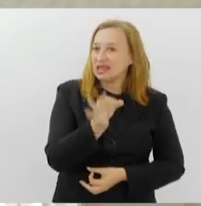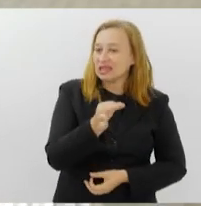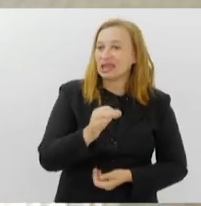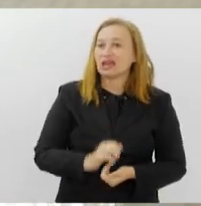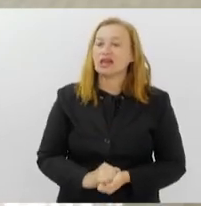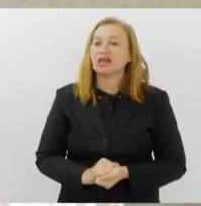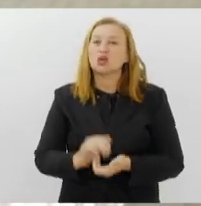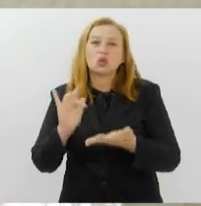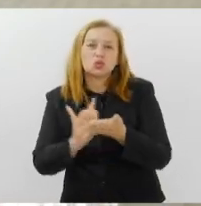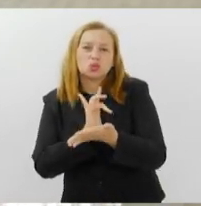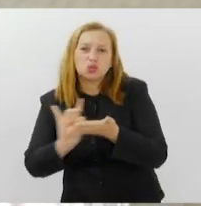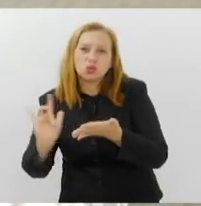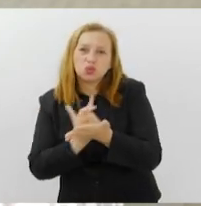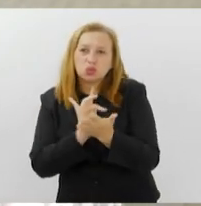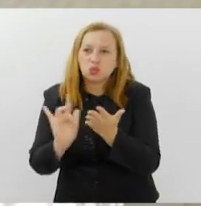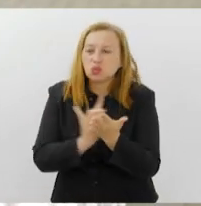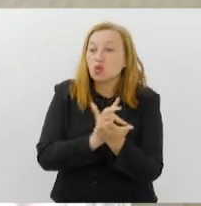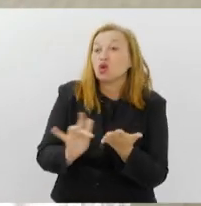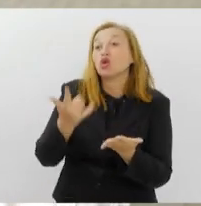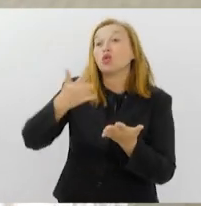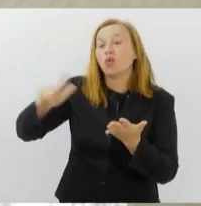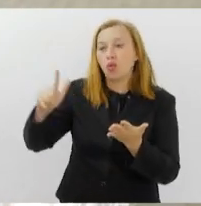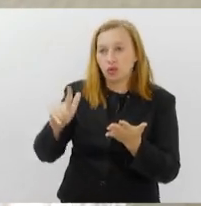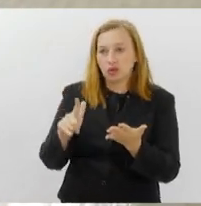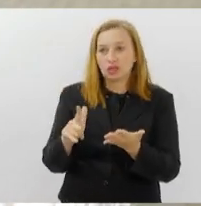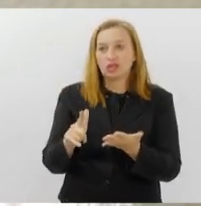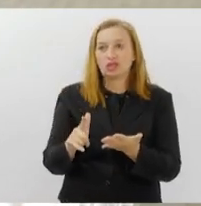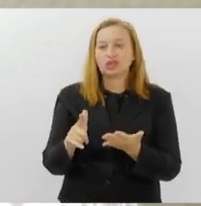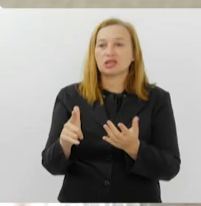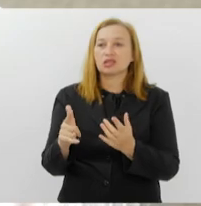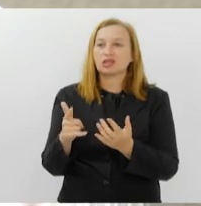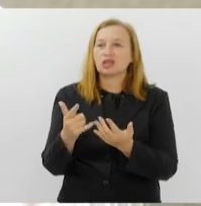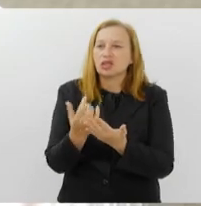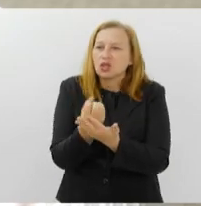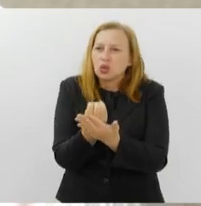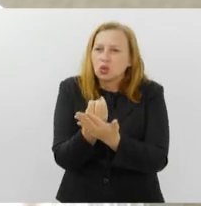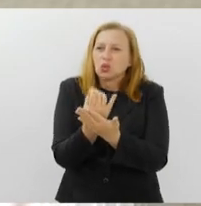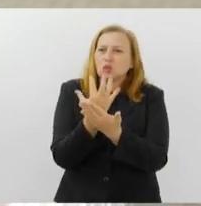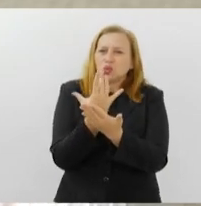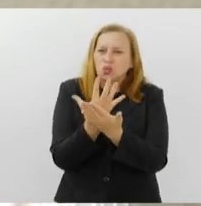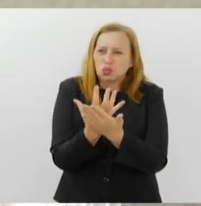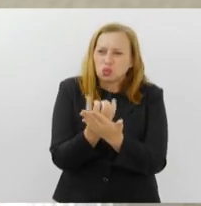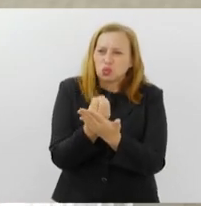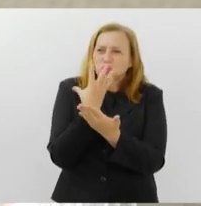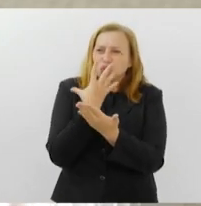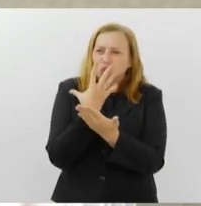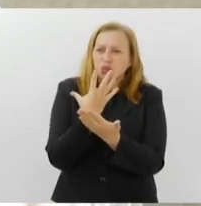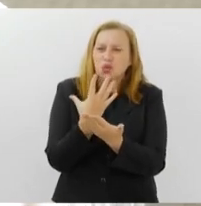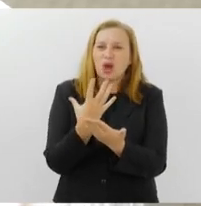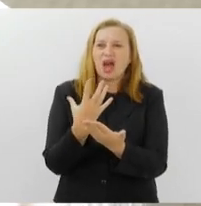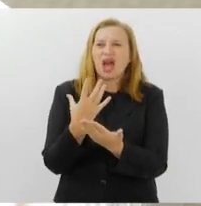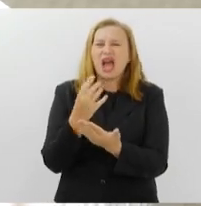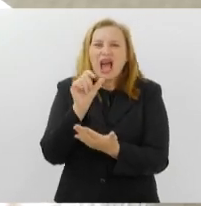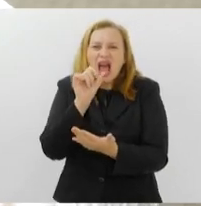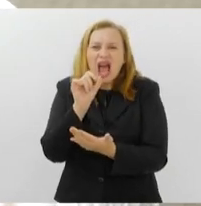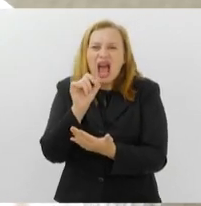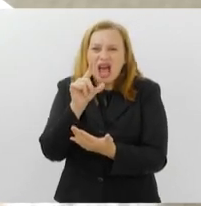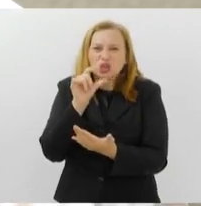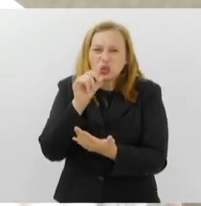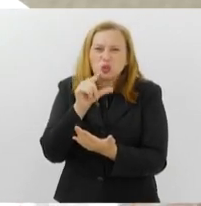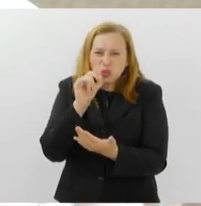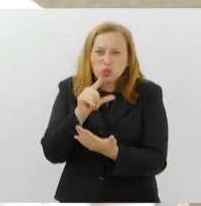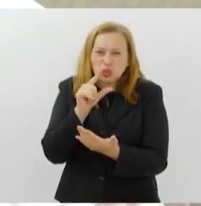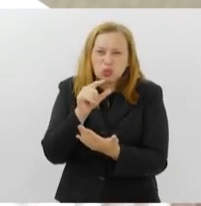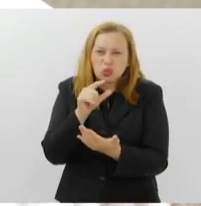Os celulares e outras telas, elas emitem uma luz, né, a luz ultra, azul ultravioleta, uma luz que